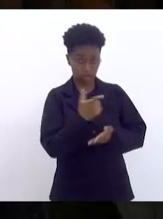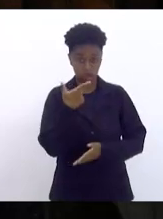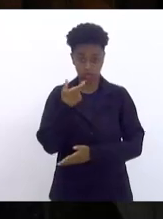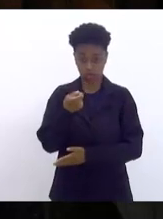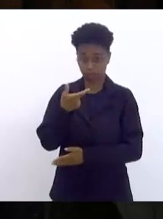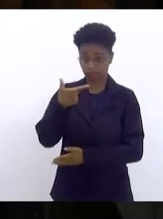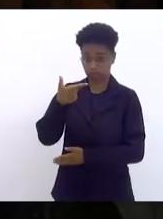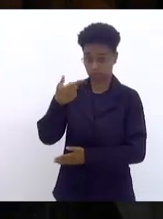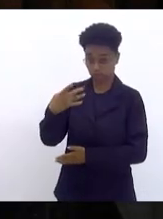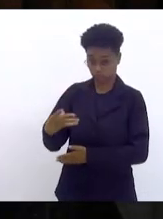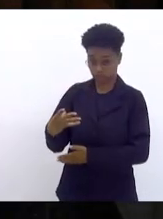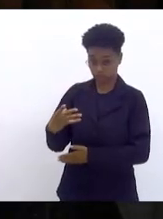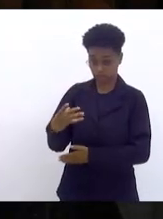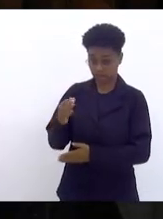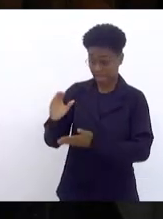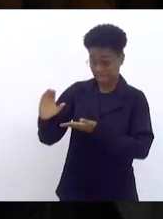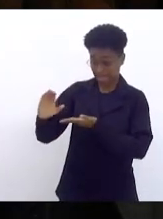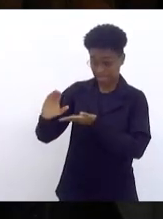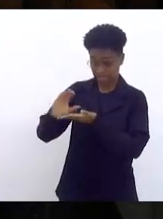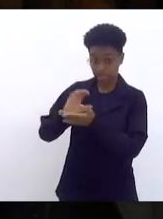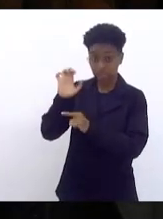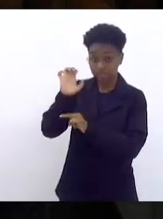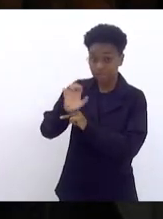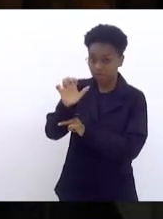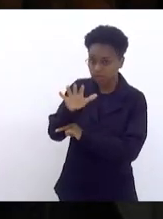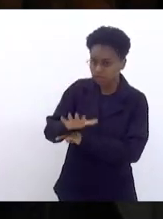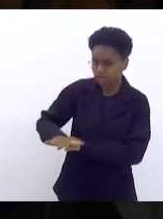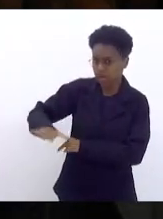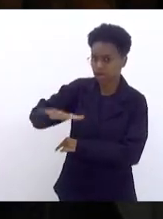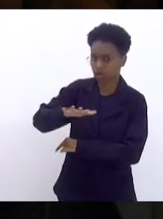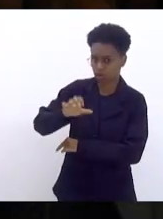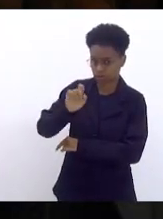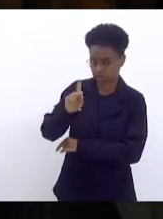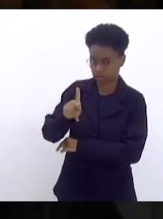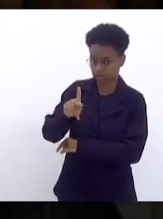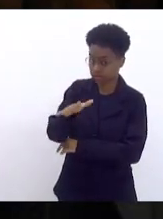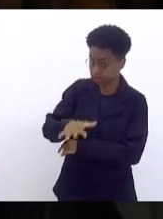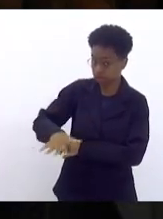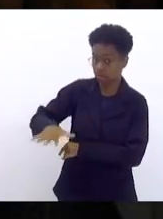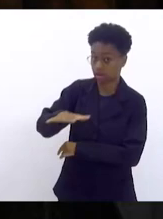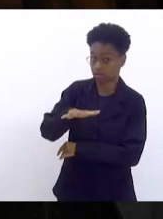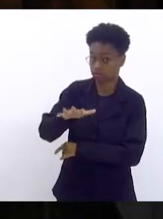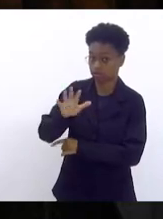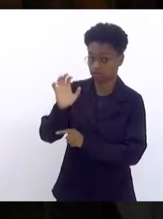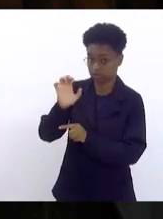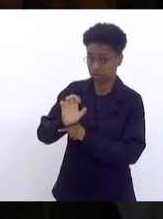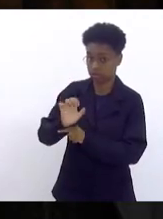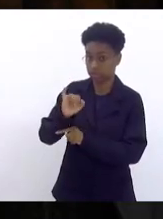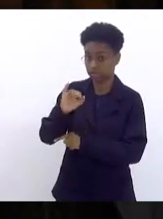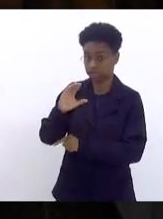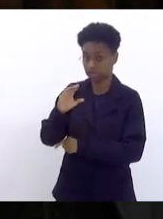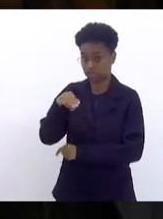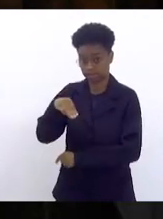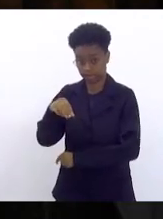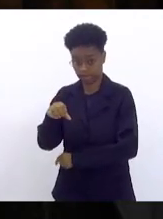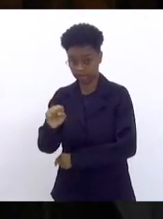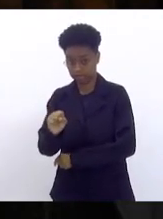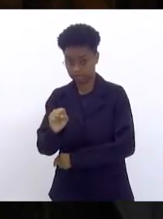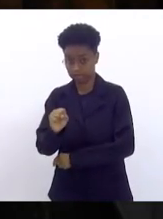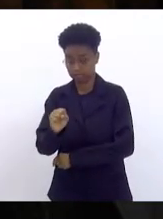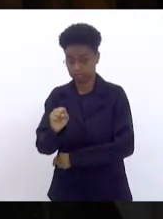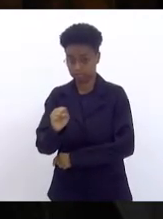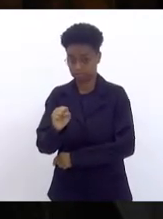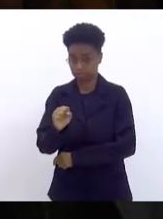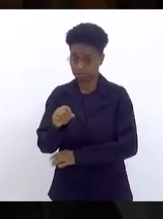previsão de receita líquida para o Estado todo, incluindo as contrapartidas do ICMS constitucionais